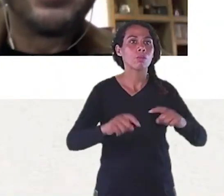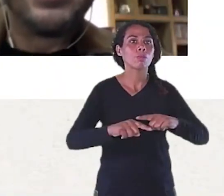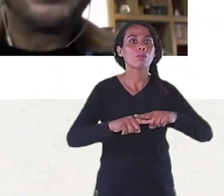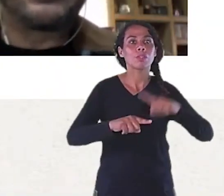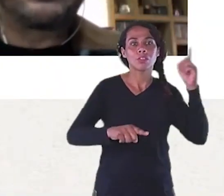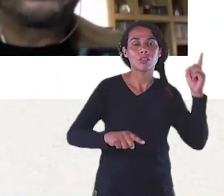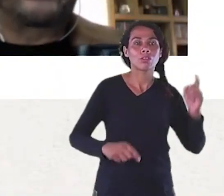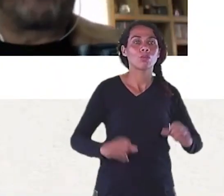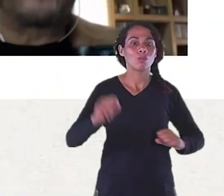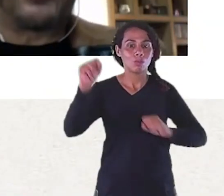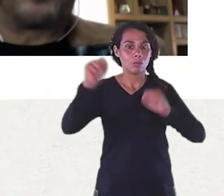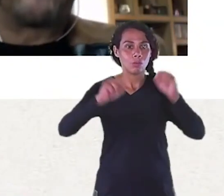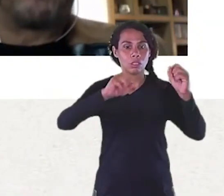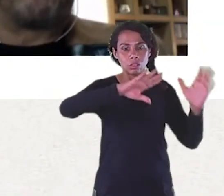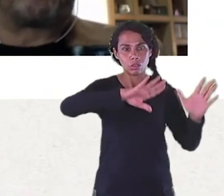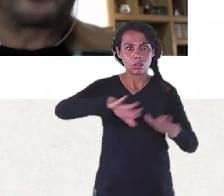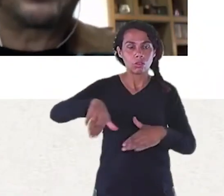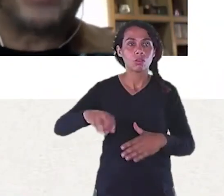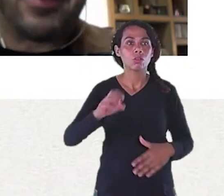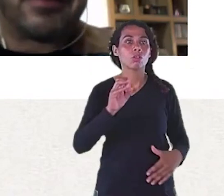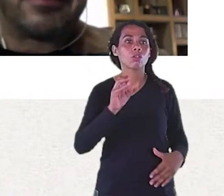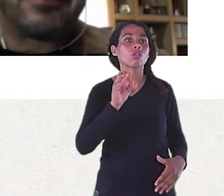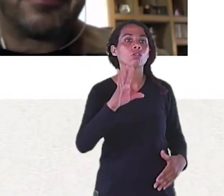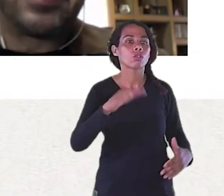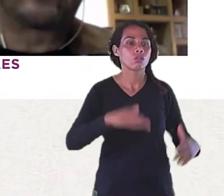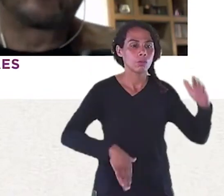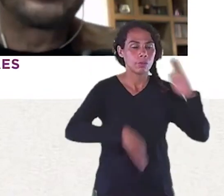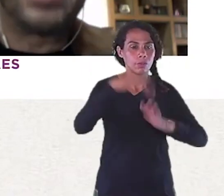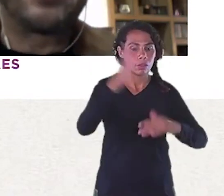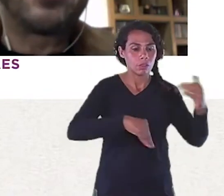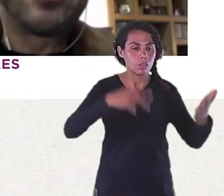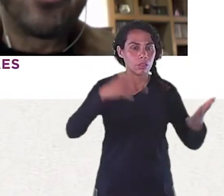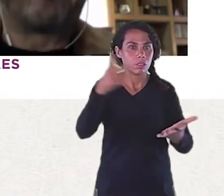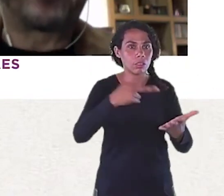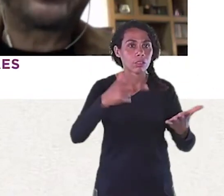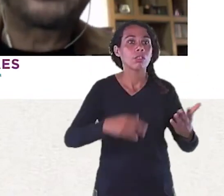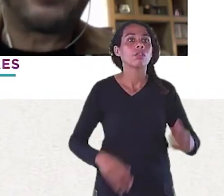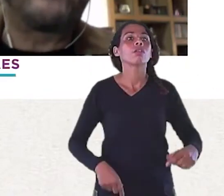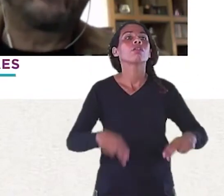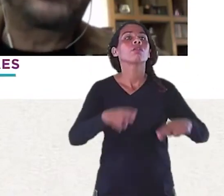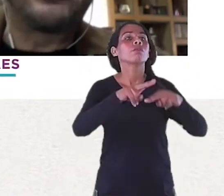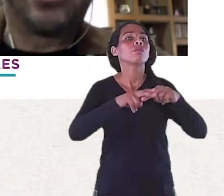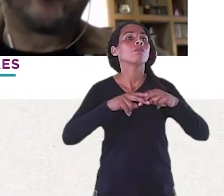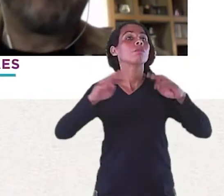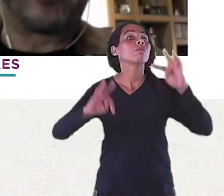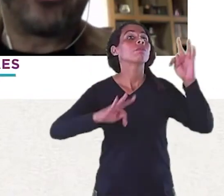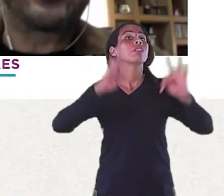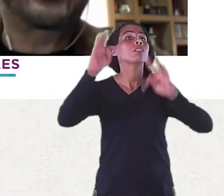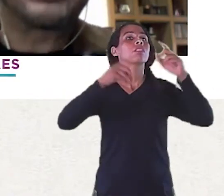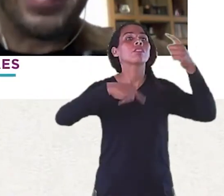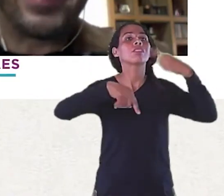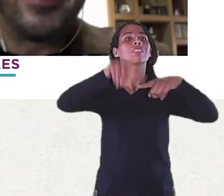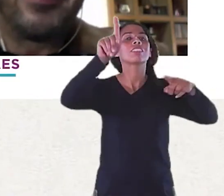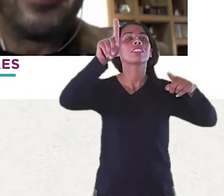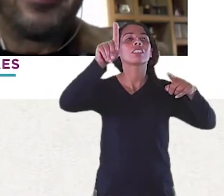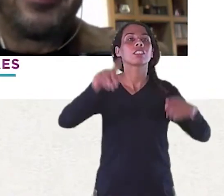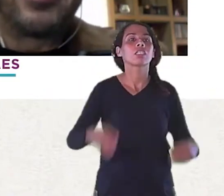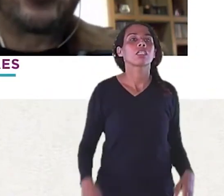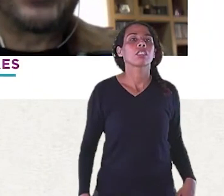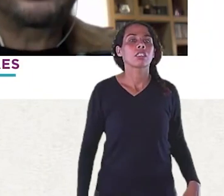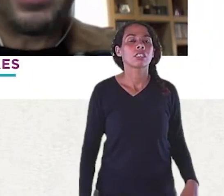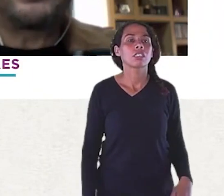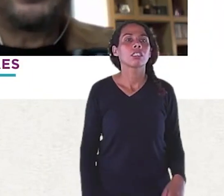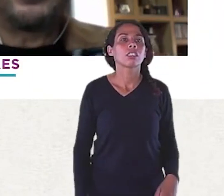acontece Depois veio a palavra Projetar Dentro do design Projetar Vem do italiano Projetare